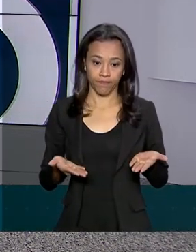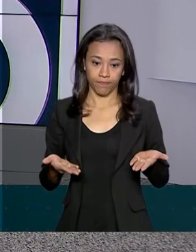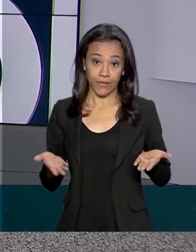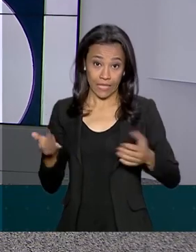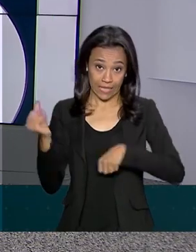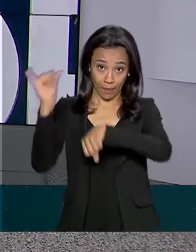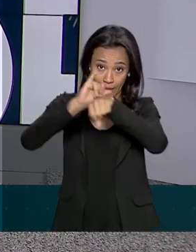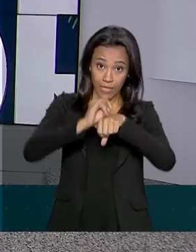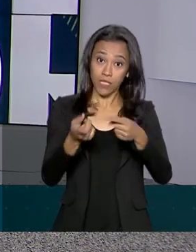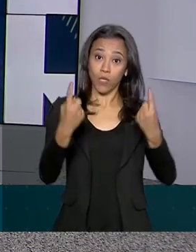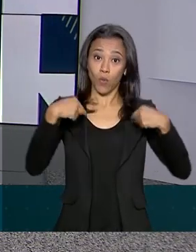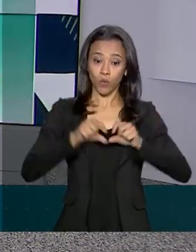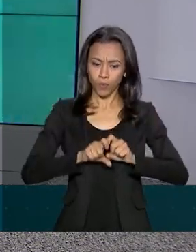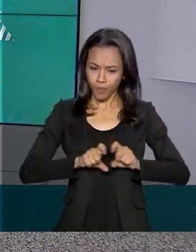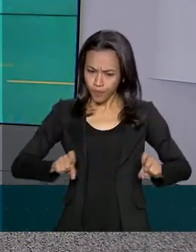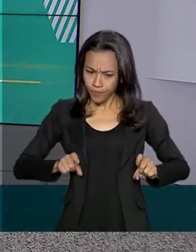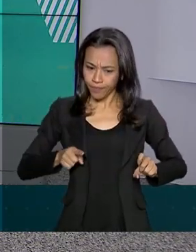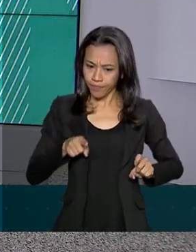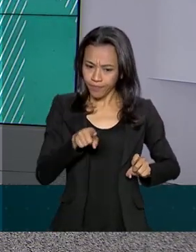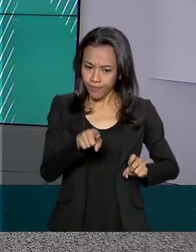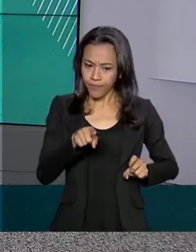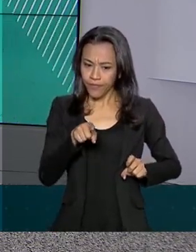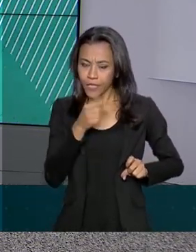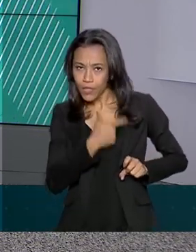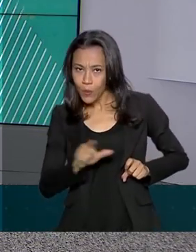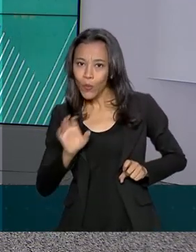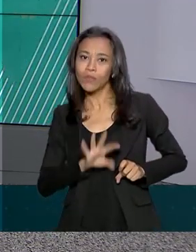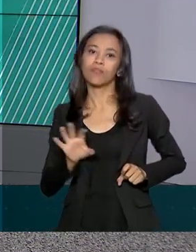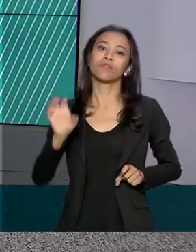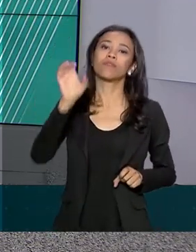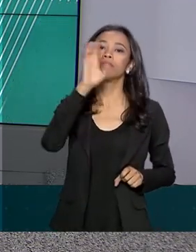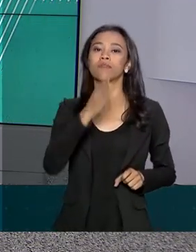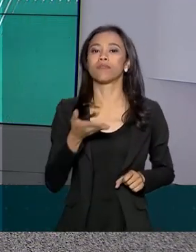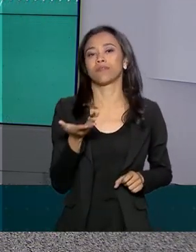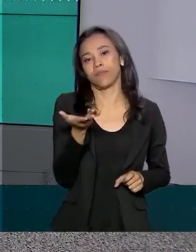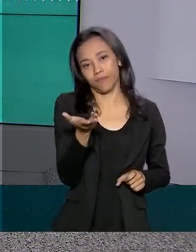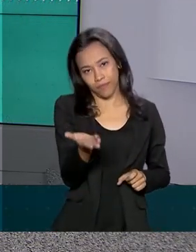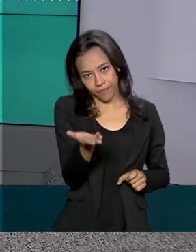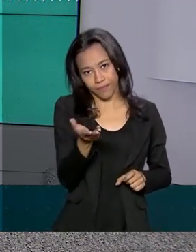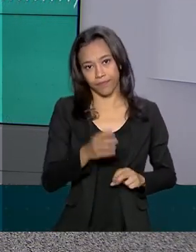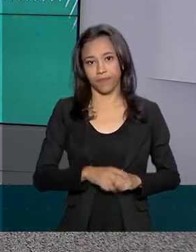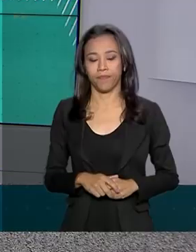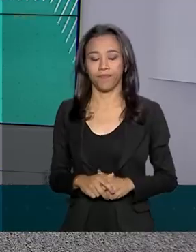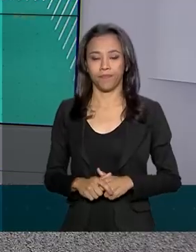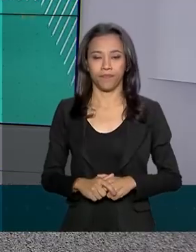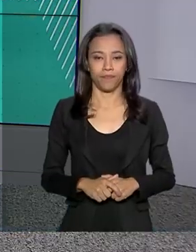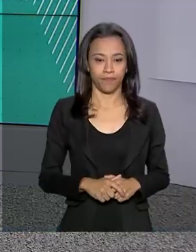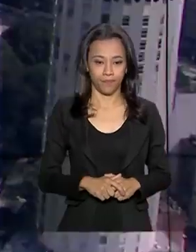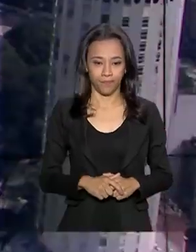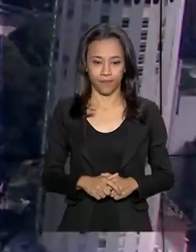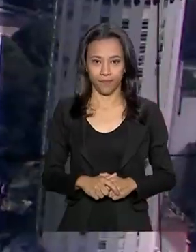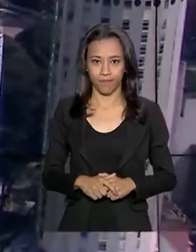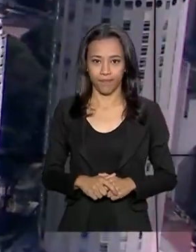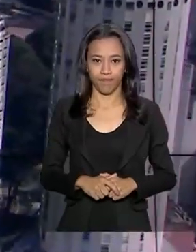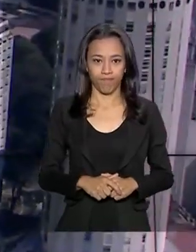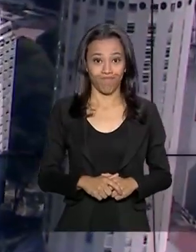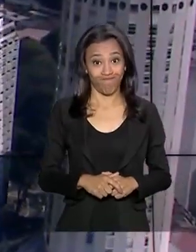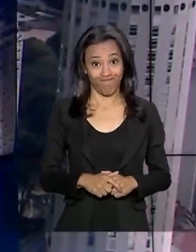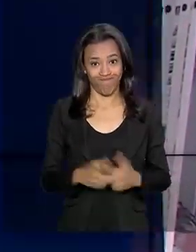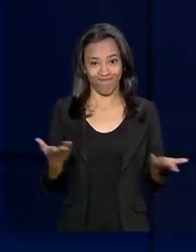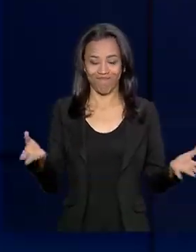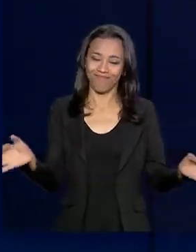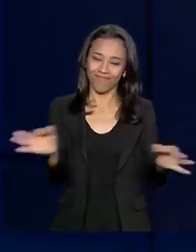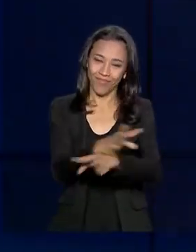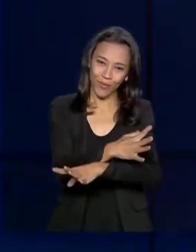capitais, e 0800-729-0001, nas demais localidades. E o Governo Agora